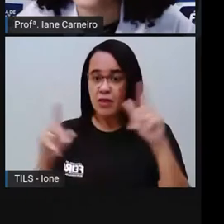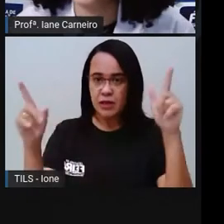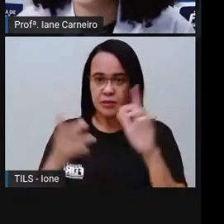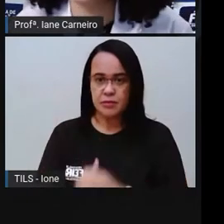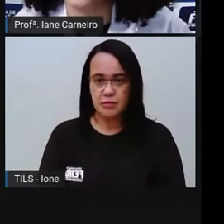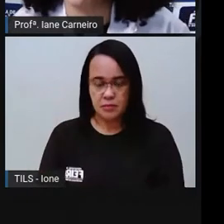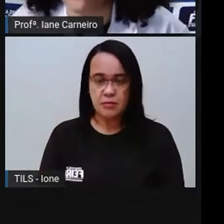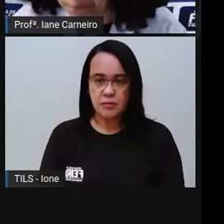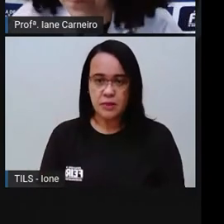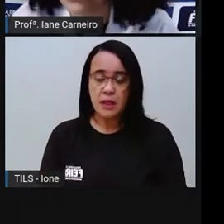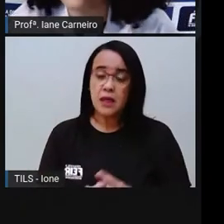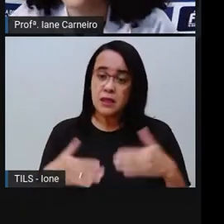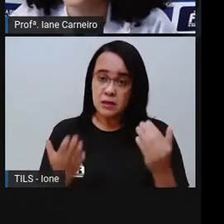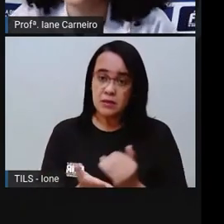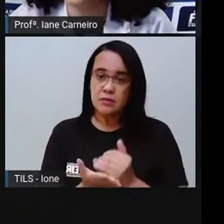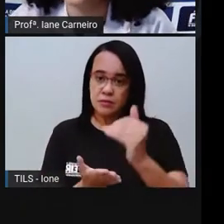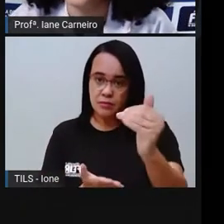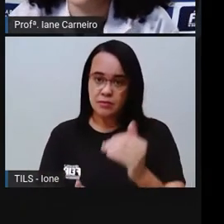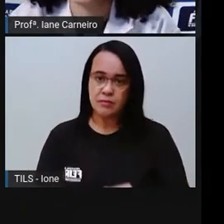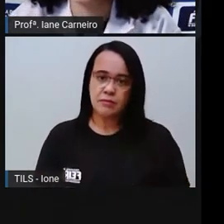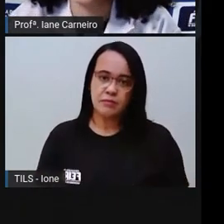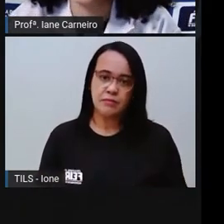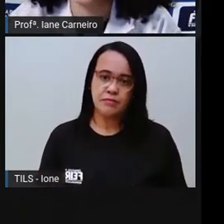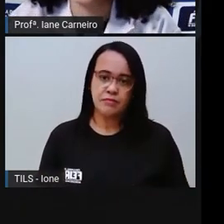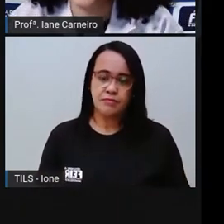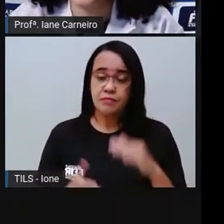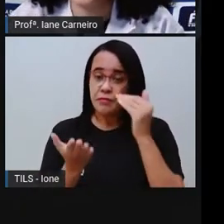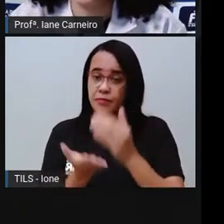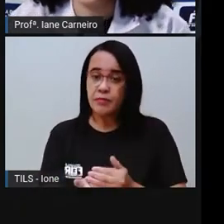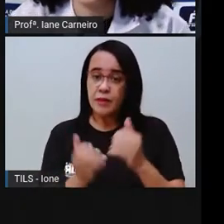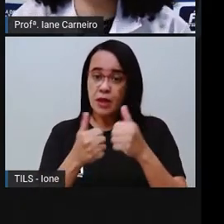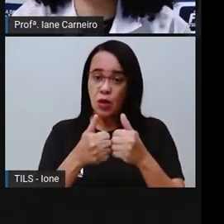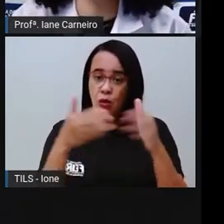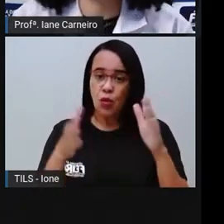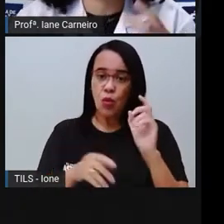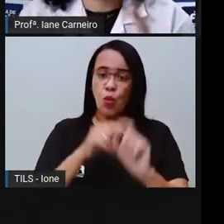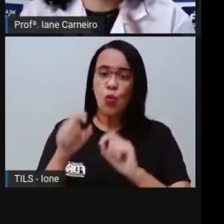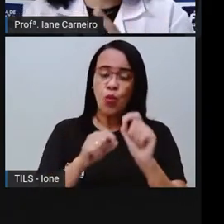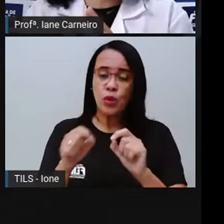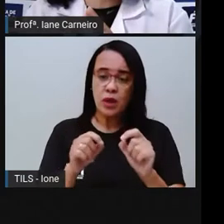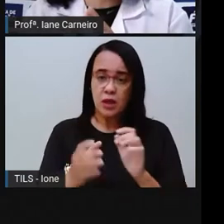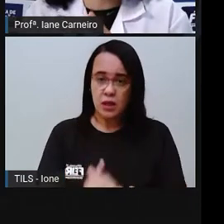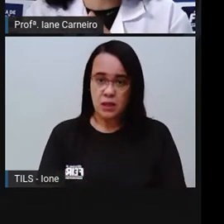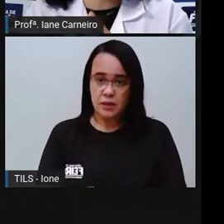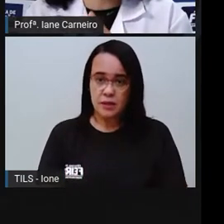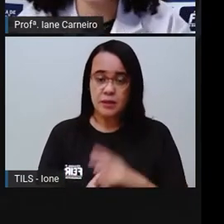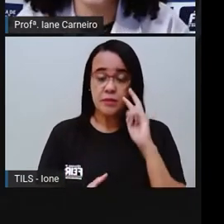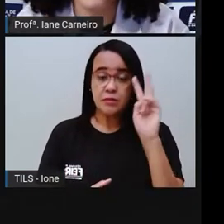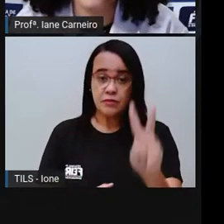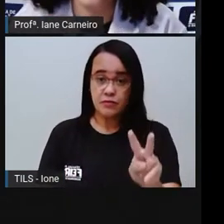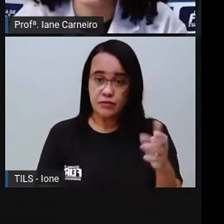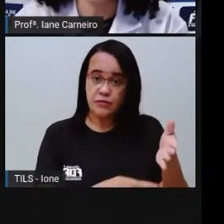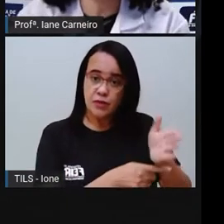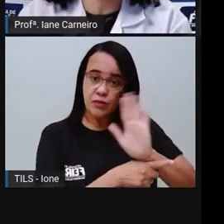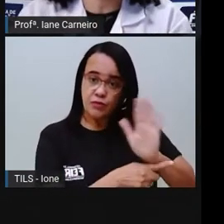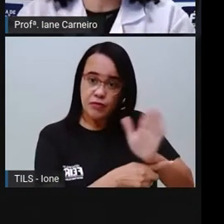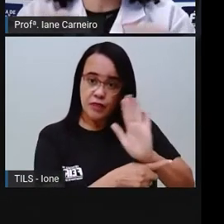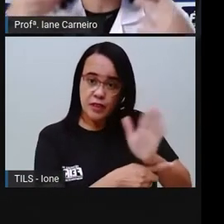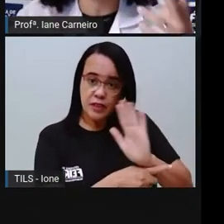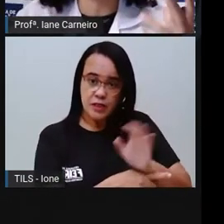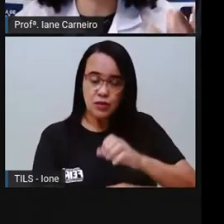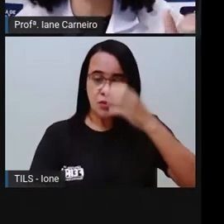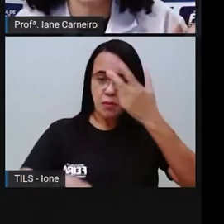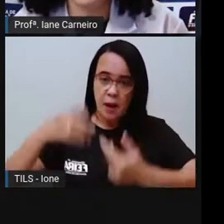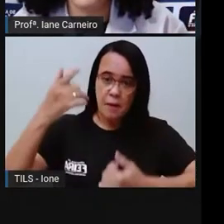Então vamos lá. Para começar, a gente vai assistir agora um vídeo, né? Que vai